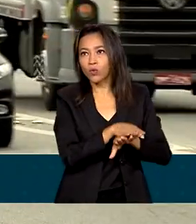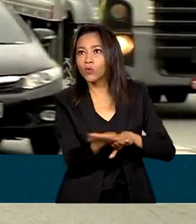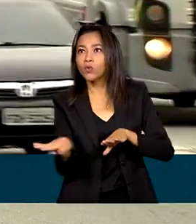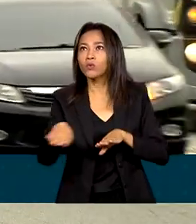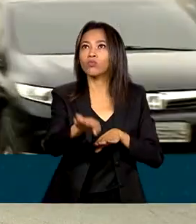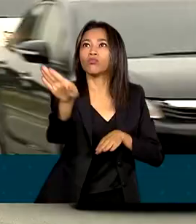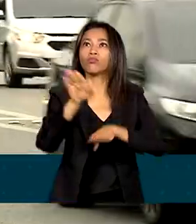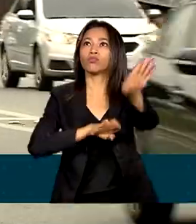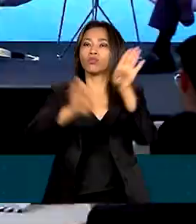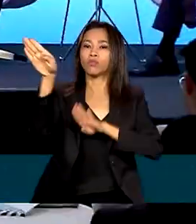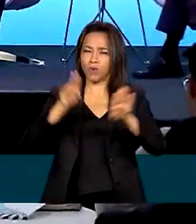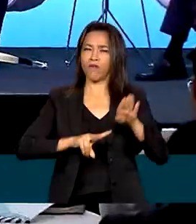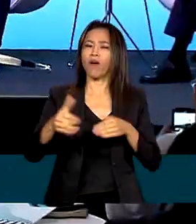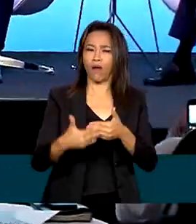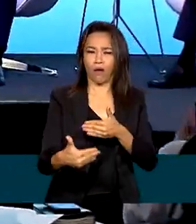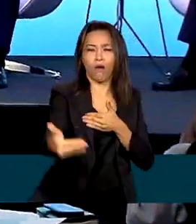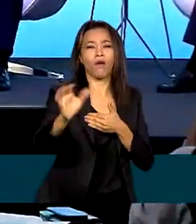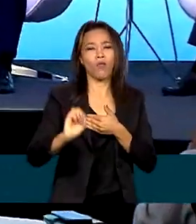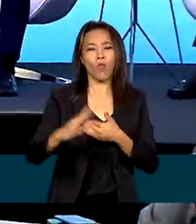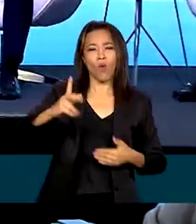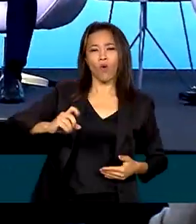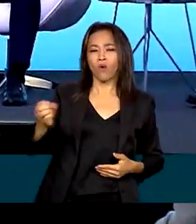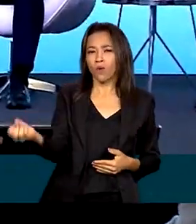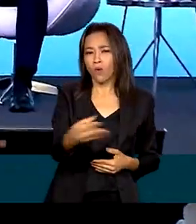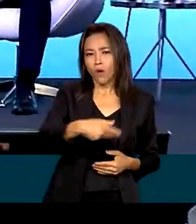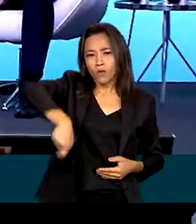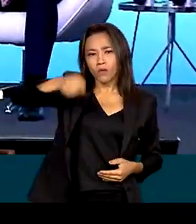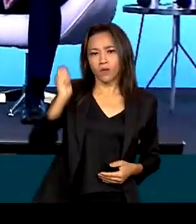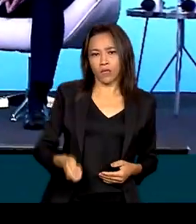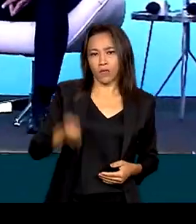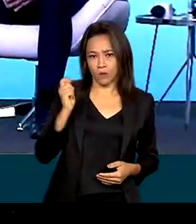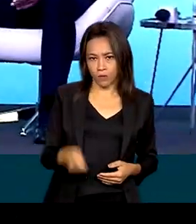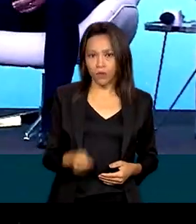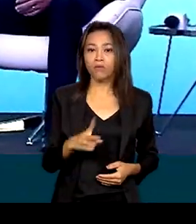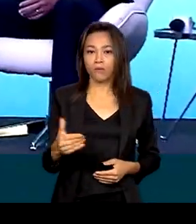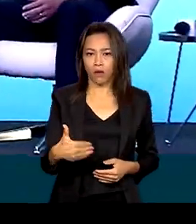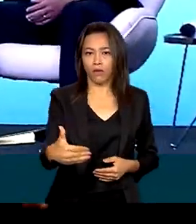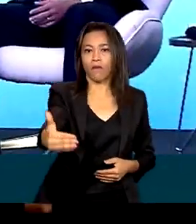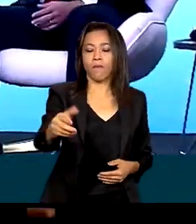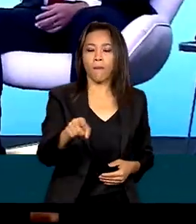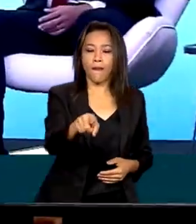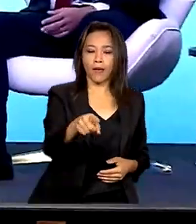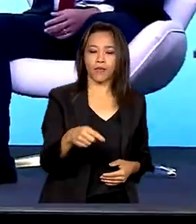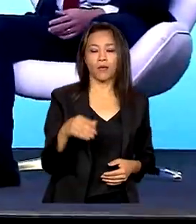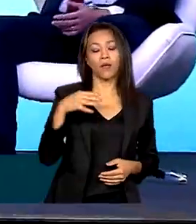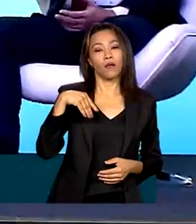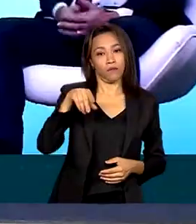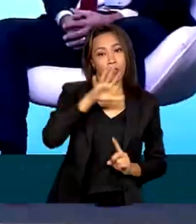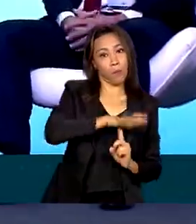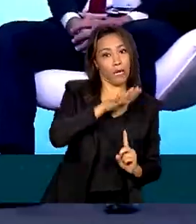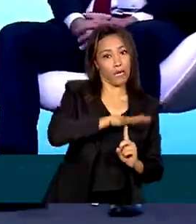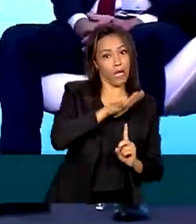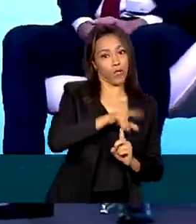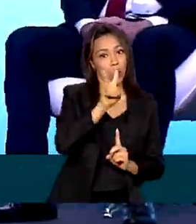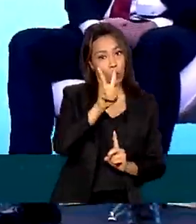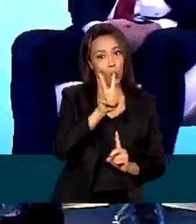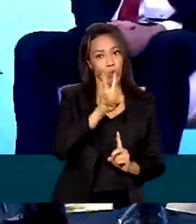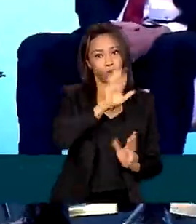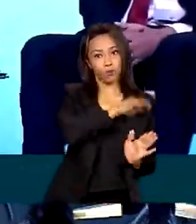leilões ainda neste ano. Eu acredito que a próxima é a concessão de dois lotes do Paraná, depois